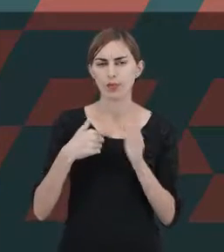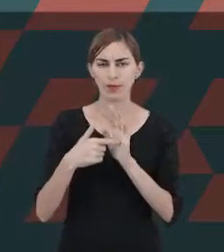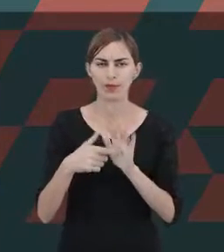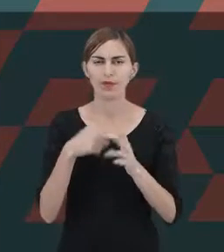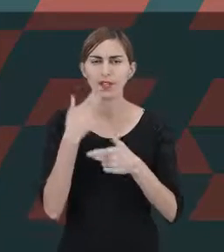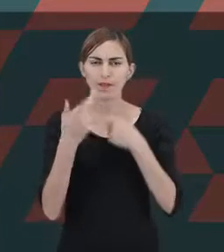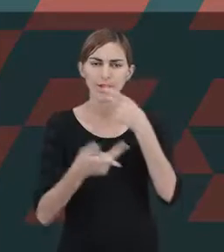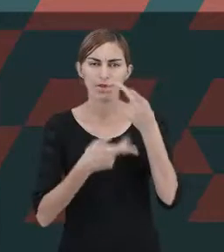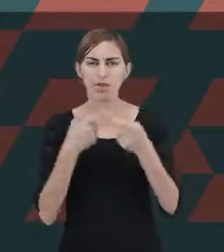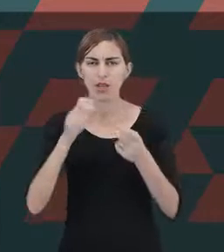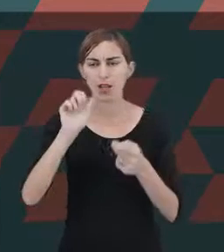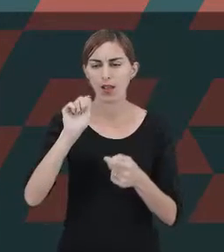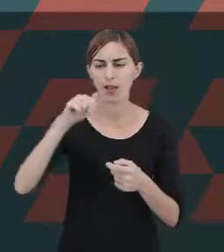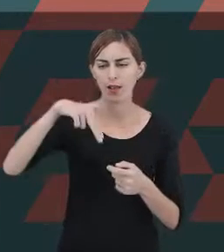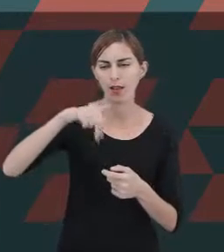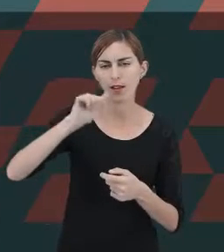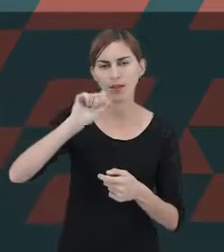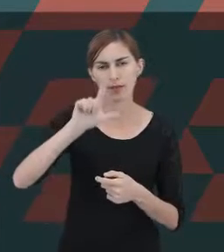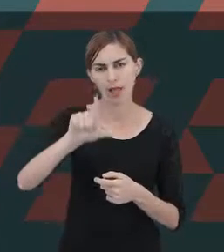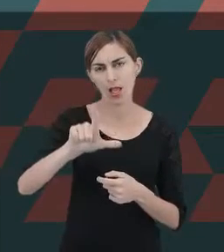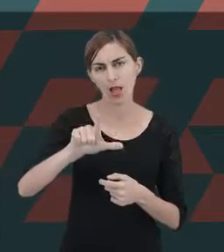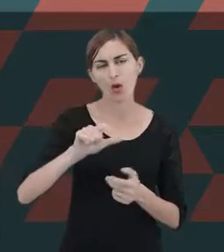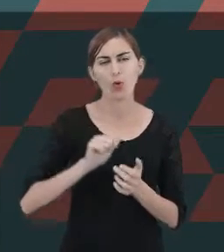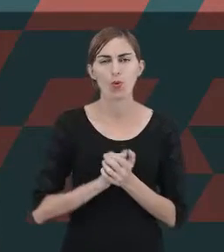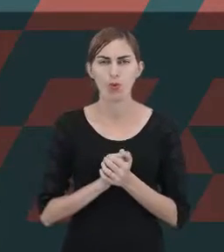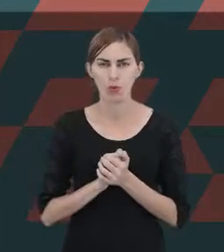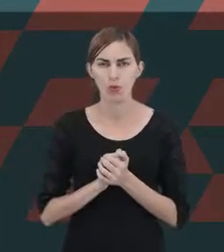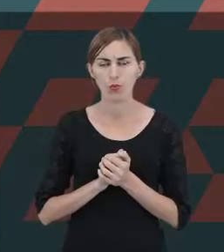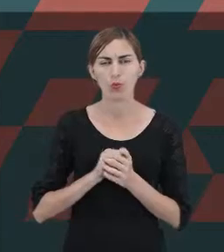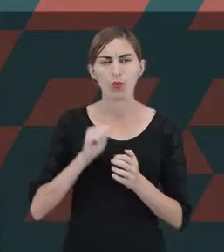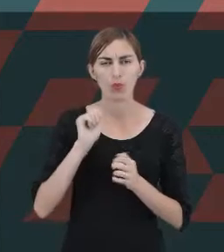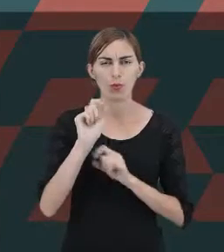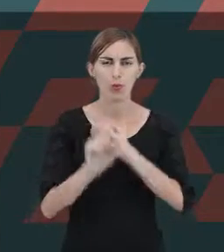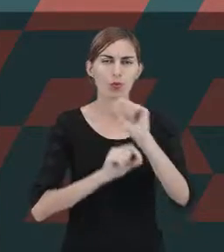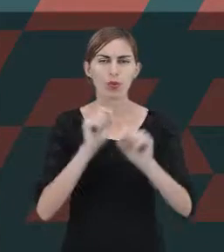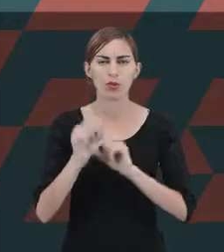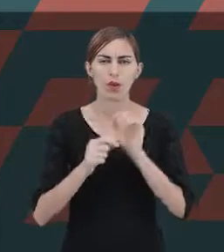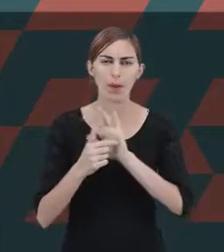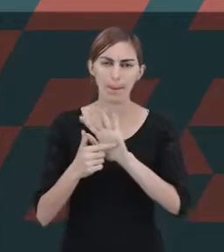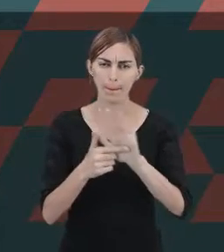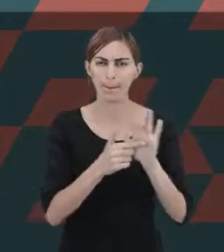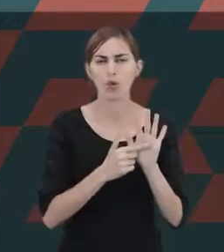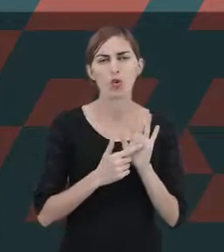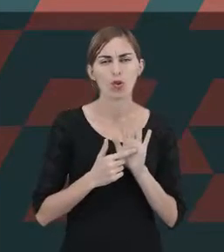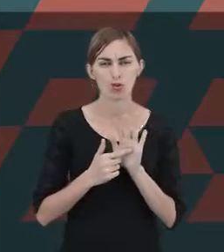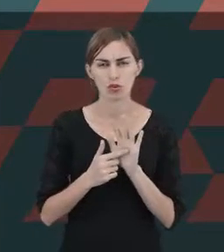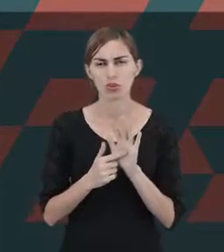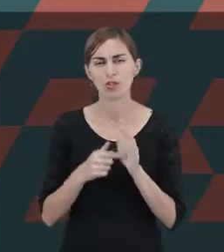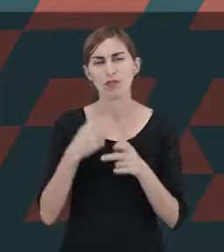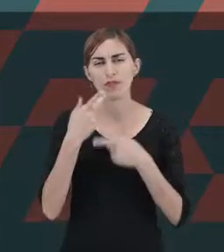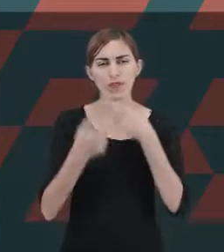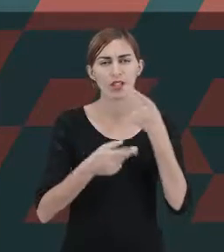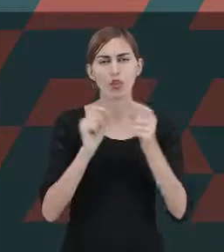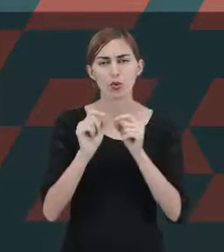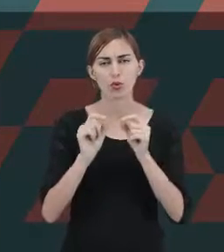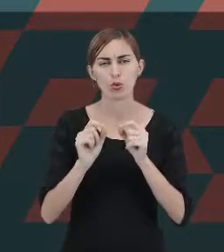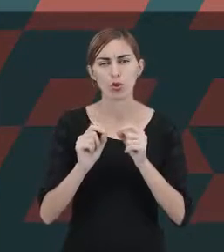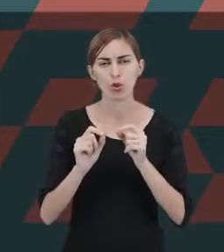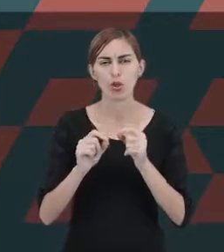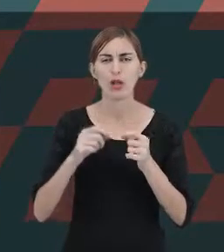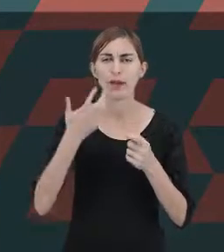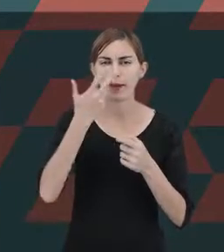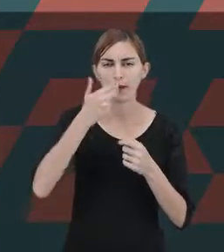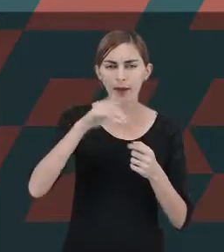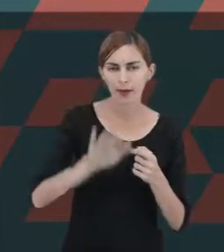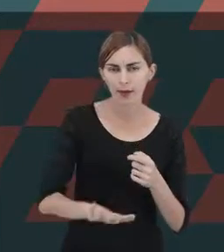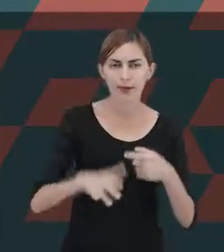de fase anal. O que seria isso? Freud apresenta essa fase dizendo que é o momento em que a criança